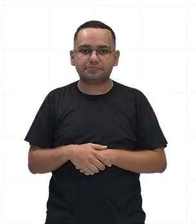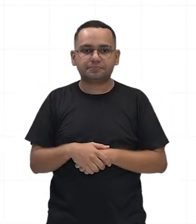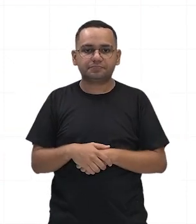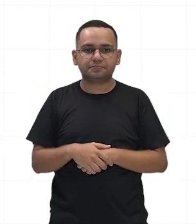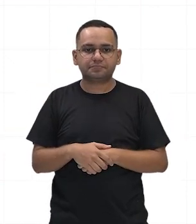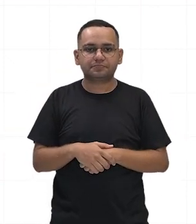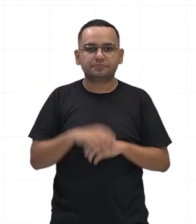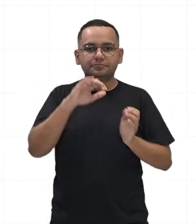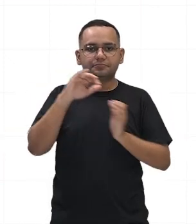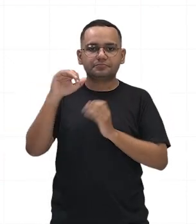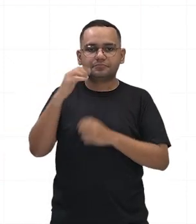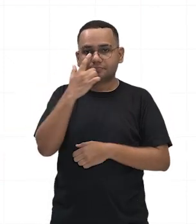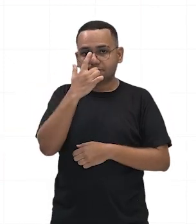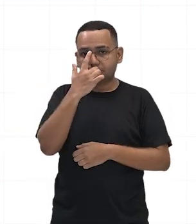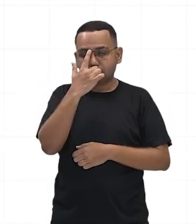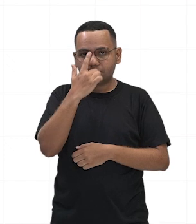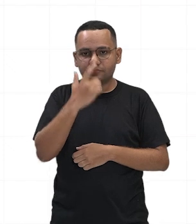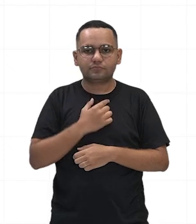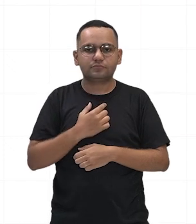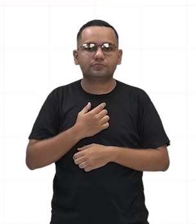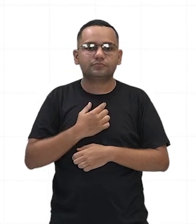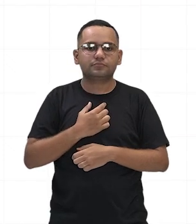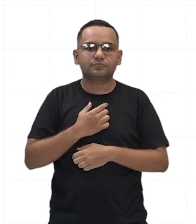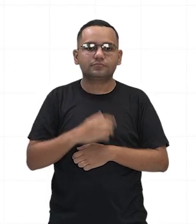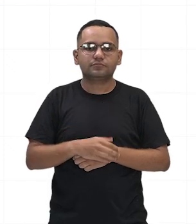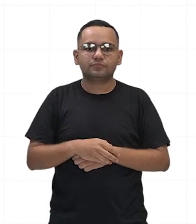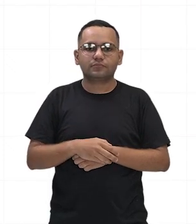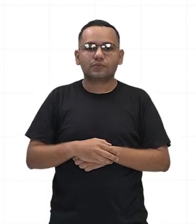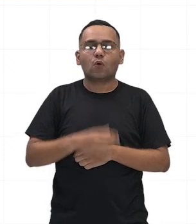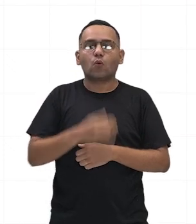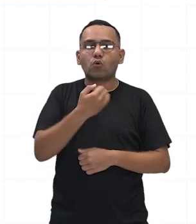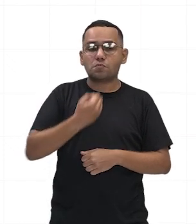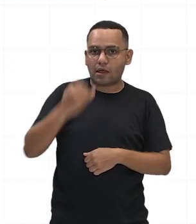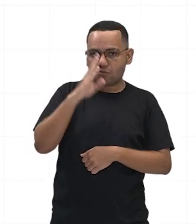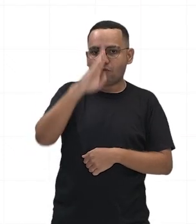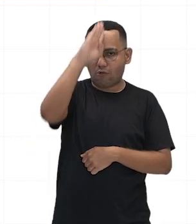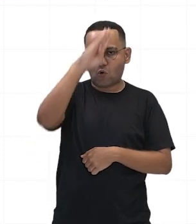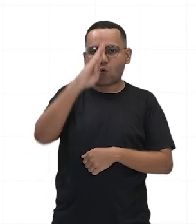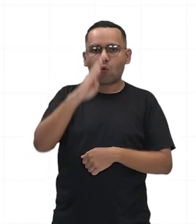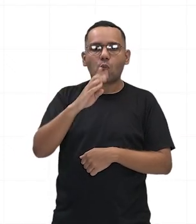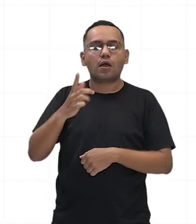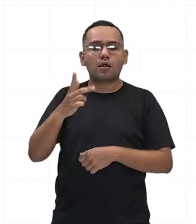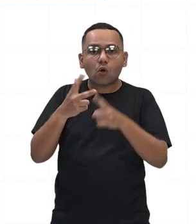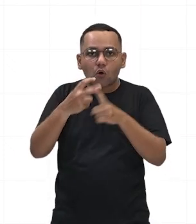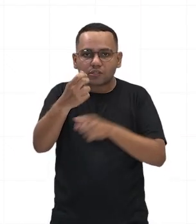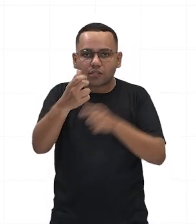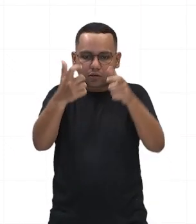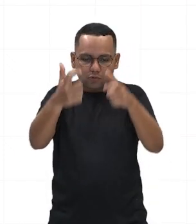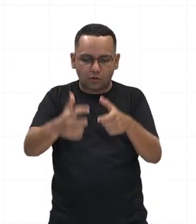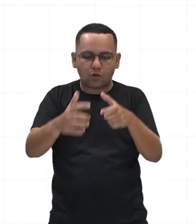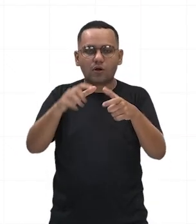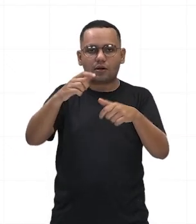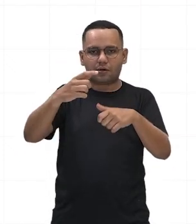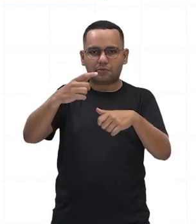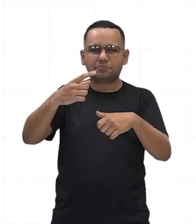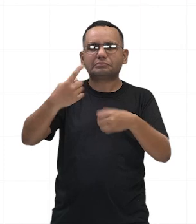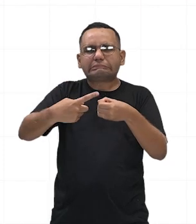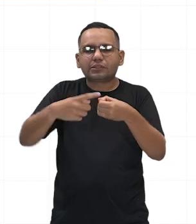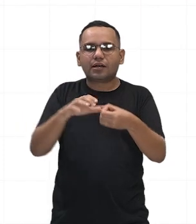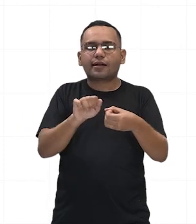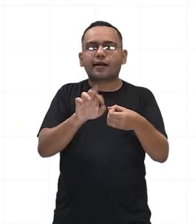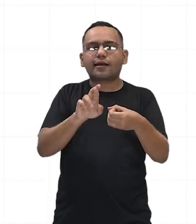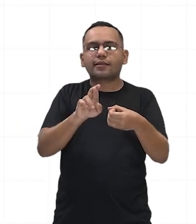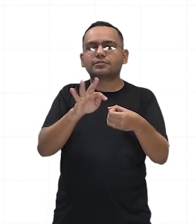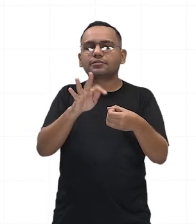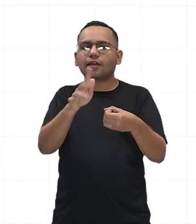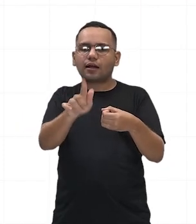Roma conquista, vai conquistar Cartago, Cartago, nas guerras chamadas Púnicas. Por